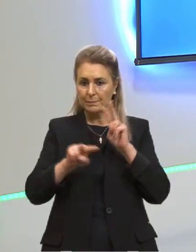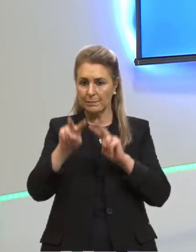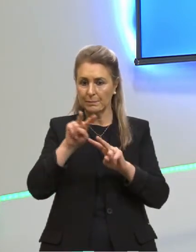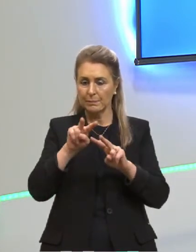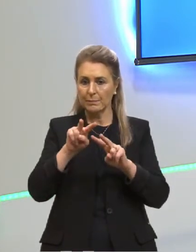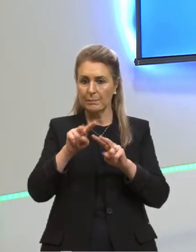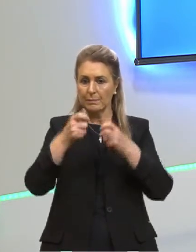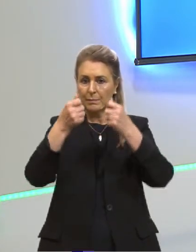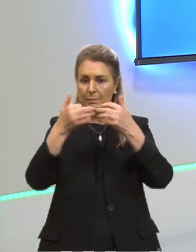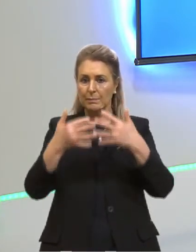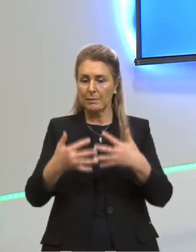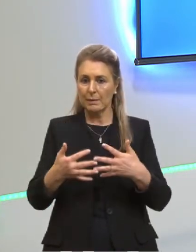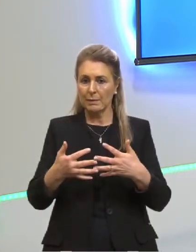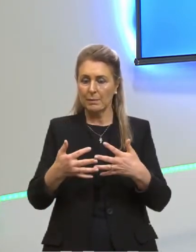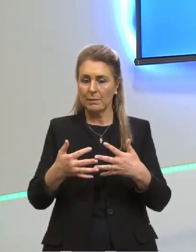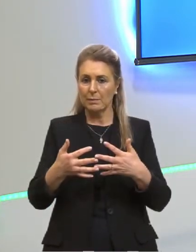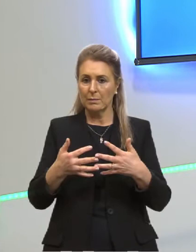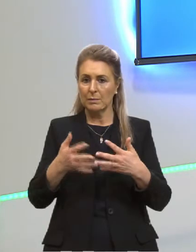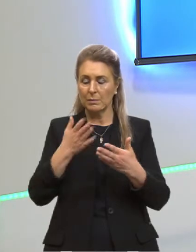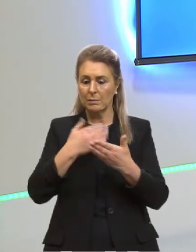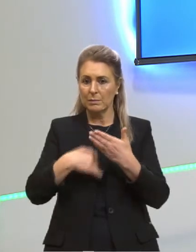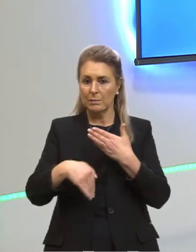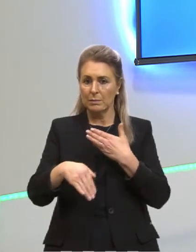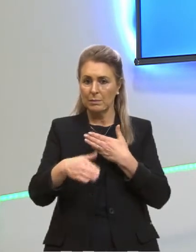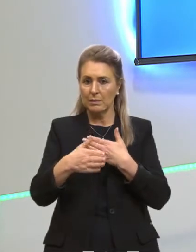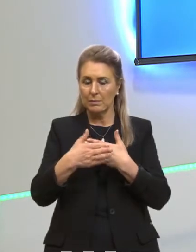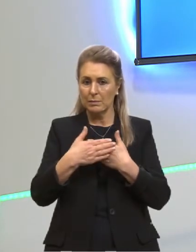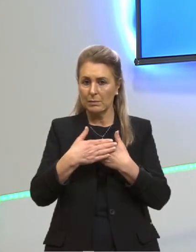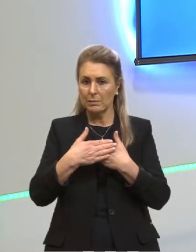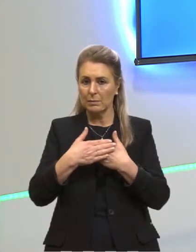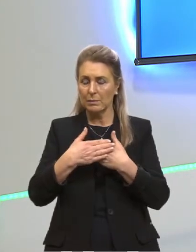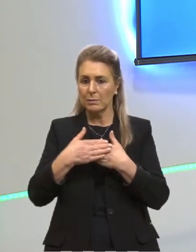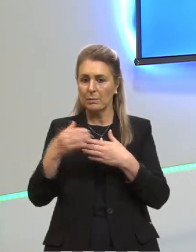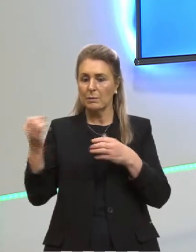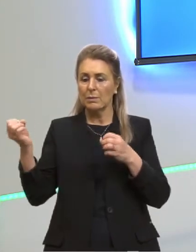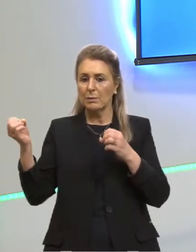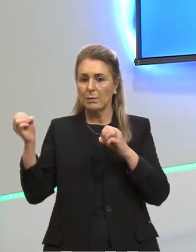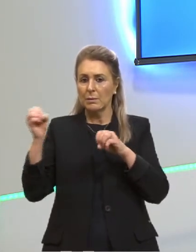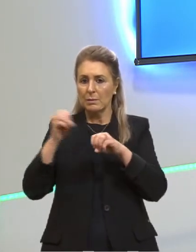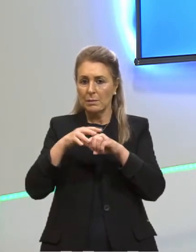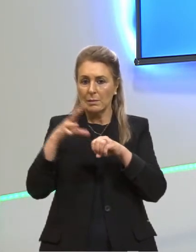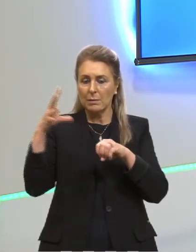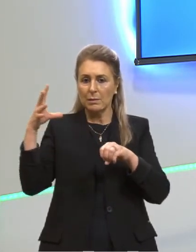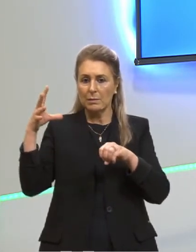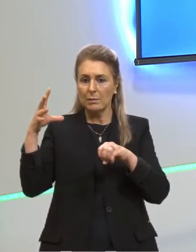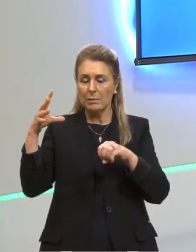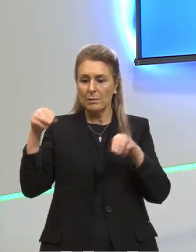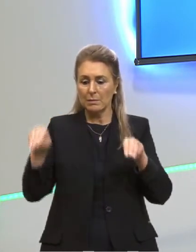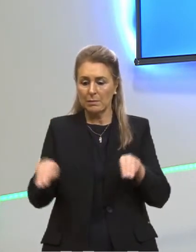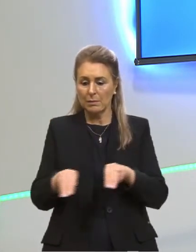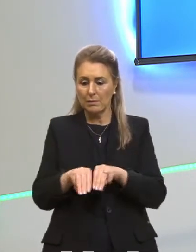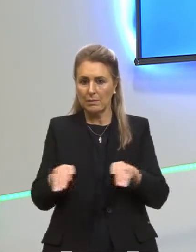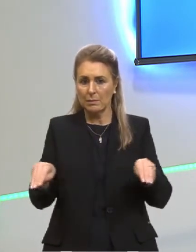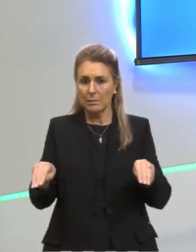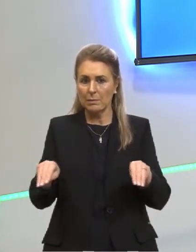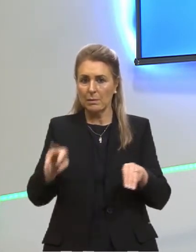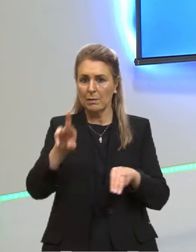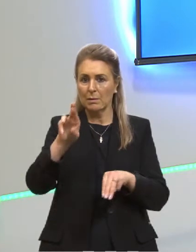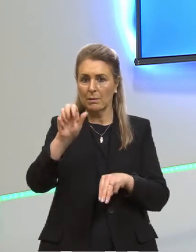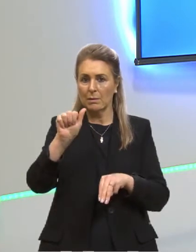falar sobre o restante do espectro eletromagnético, que é o quê? Raios gama,